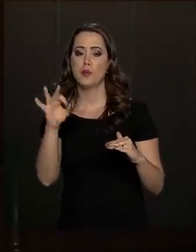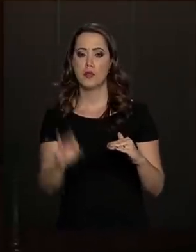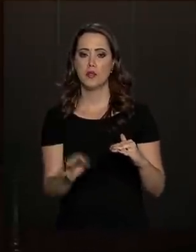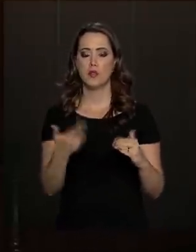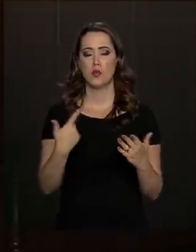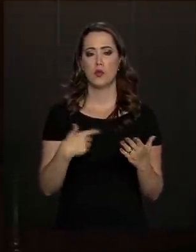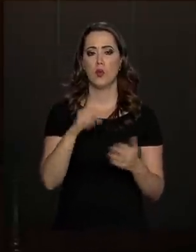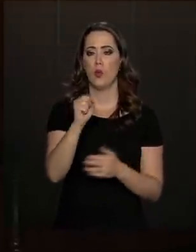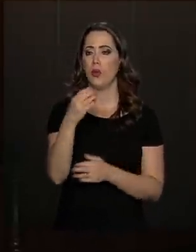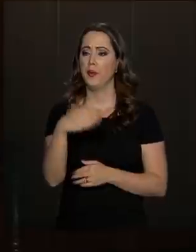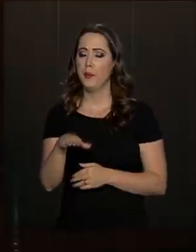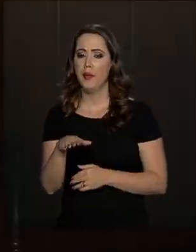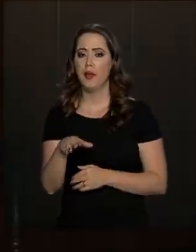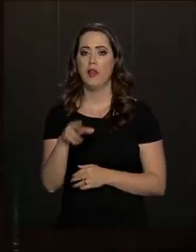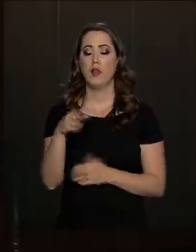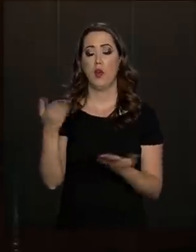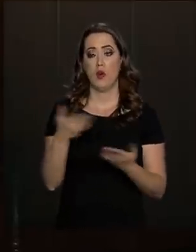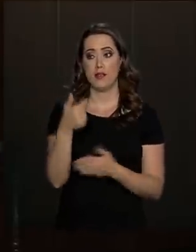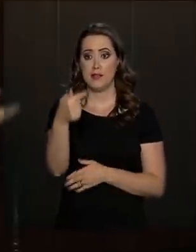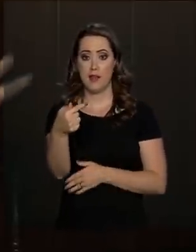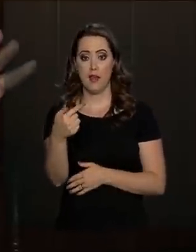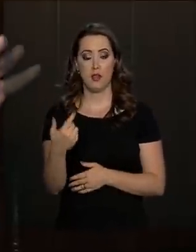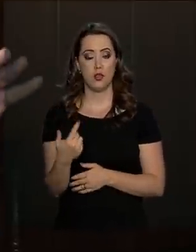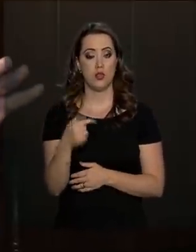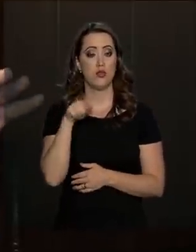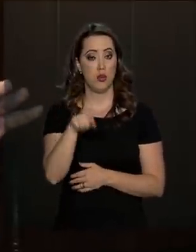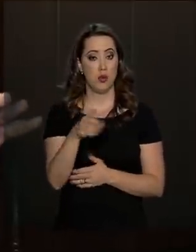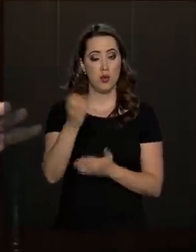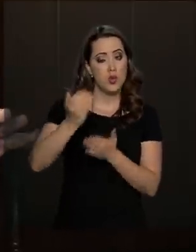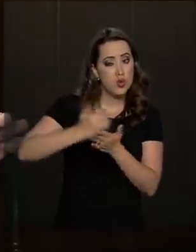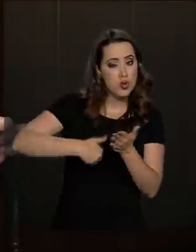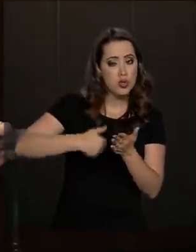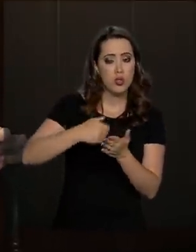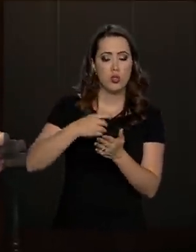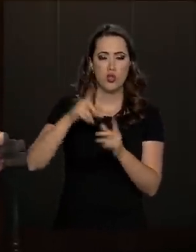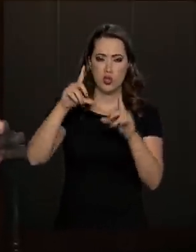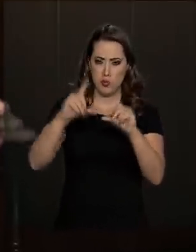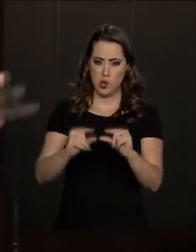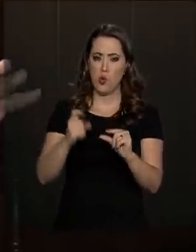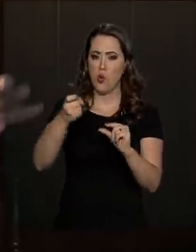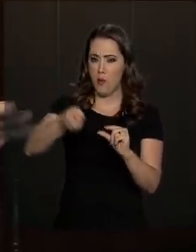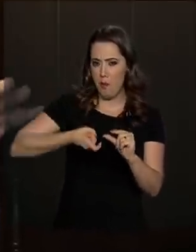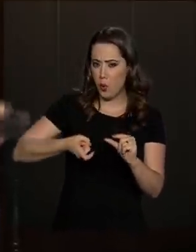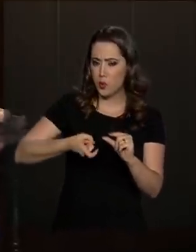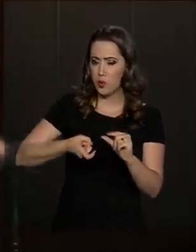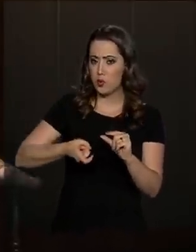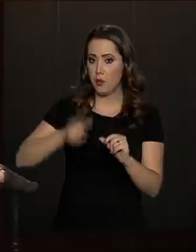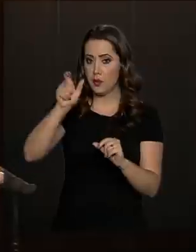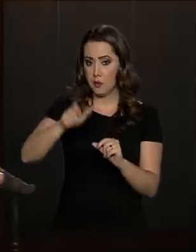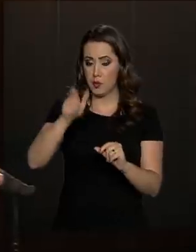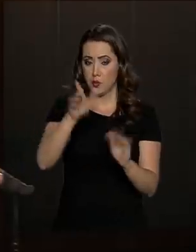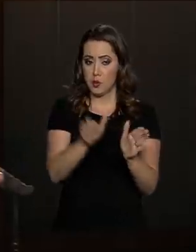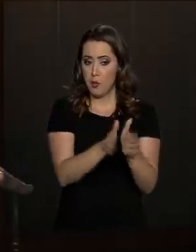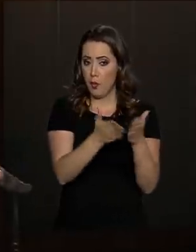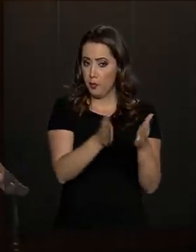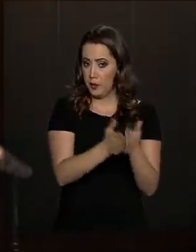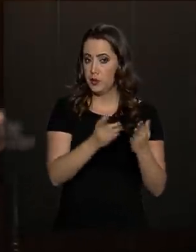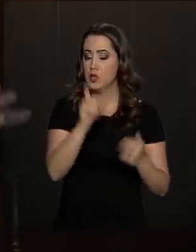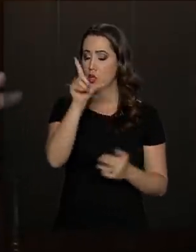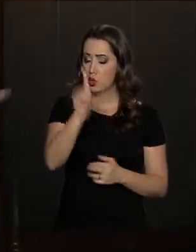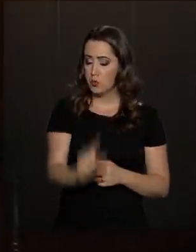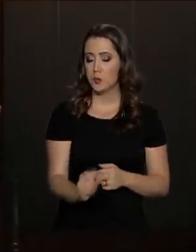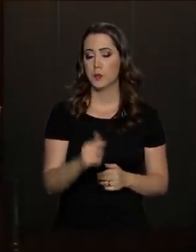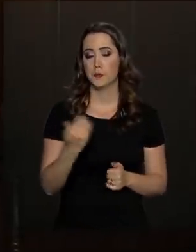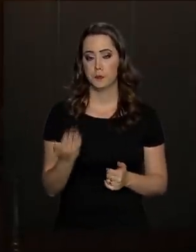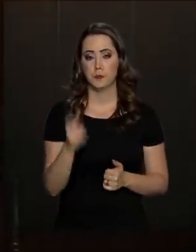,5%. Então, o primeiro grande movimento é reduzir justamente os encargos para os mais desfavorecidos. Então,